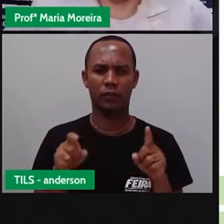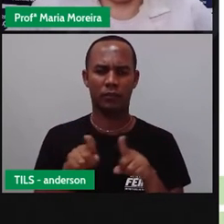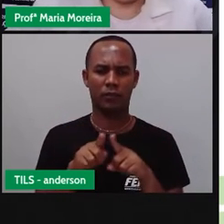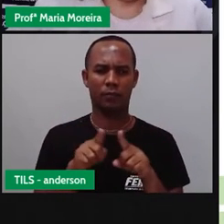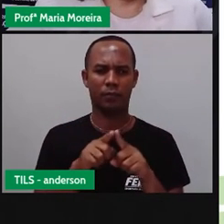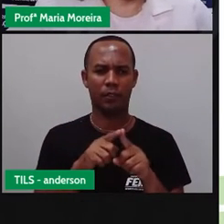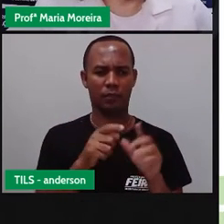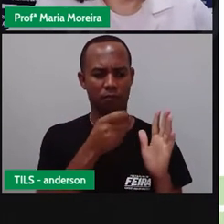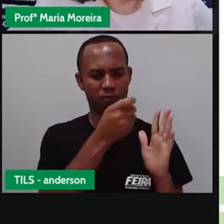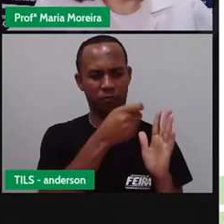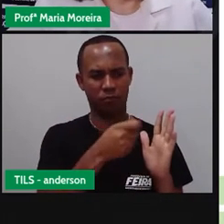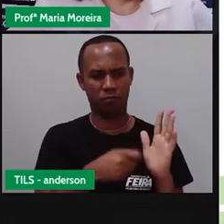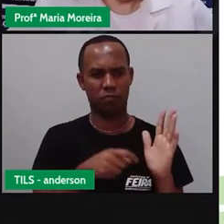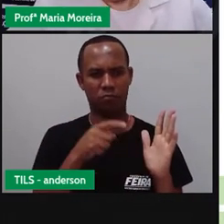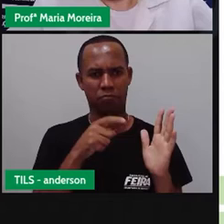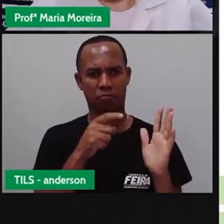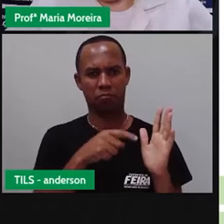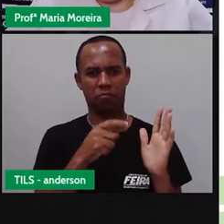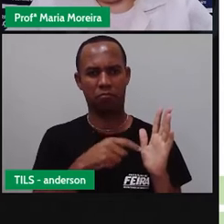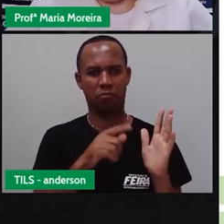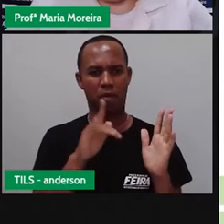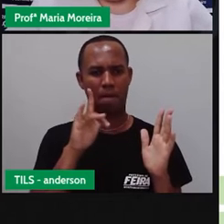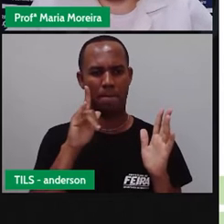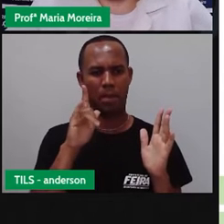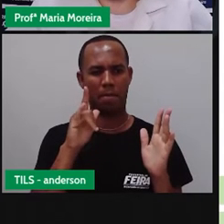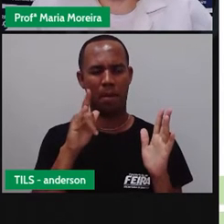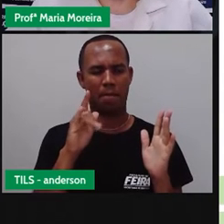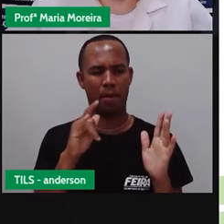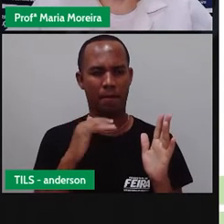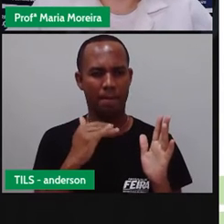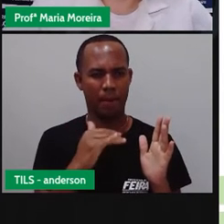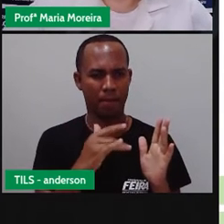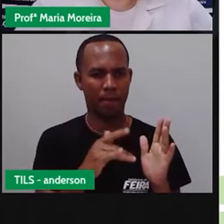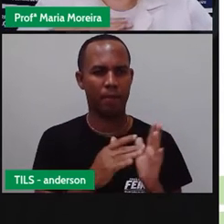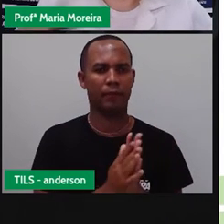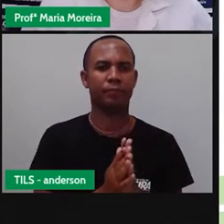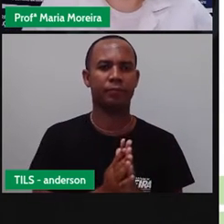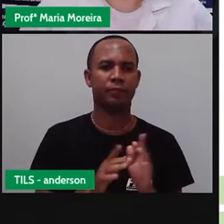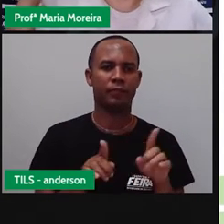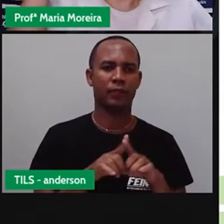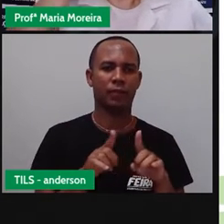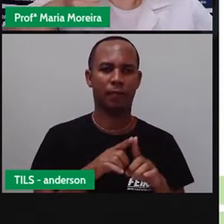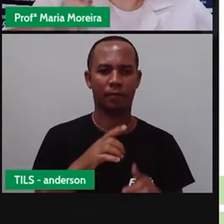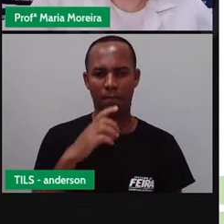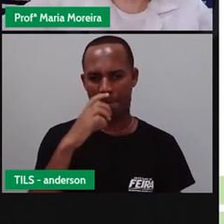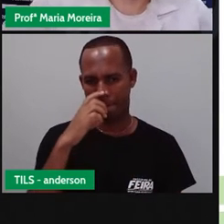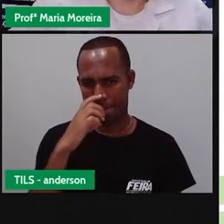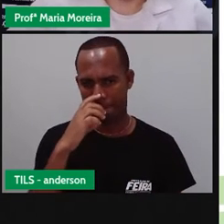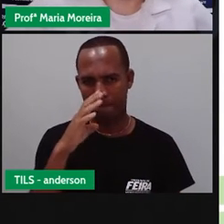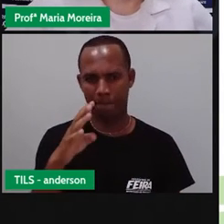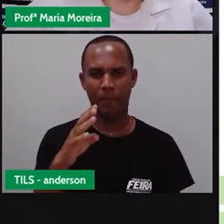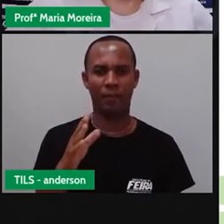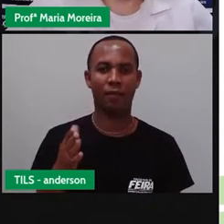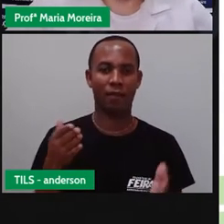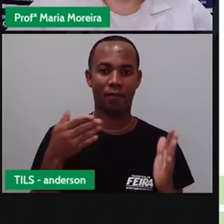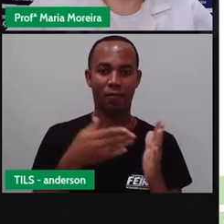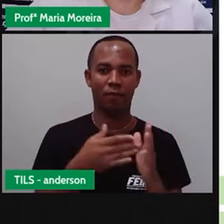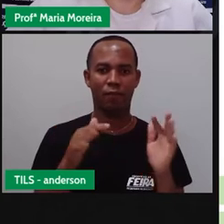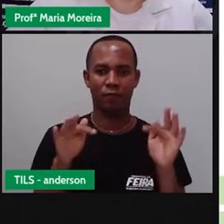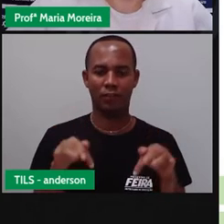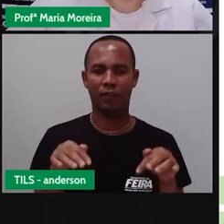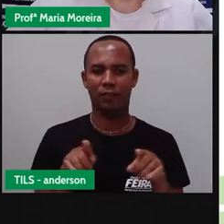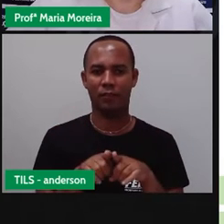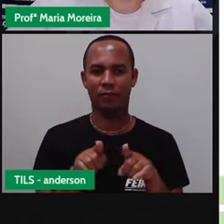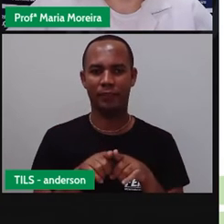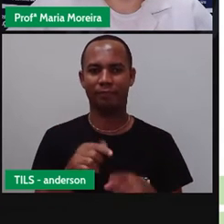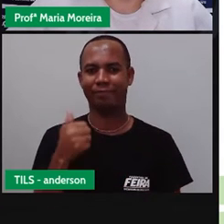no canal da Seduc, pois é! Dá esse bop aí para a gente, vai assistir a aula até o final, bota o comentário, deixa o like, porque